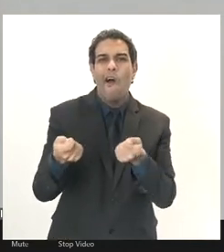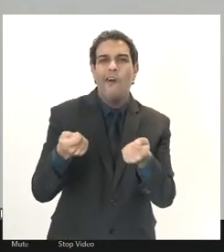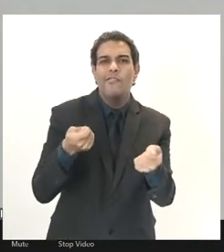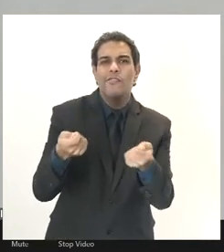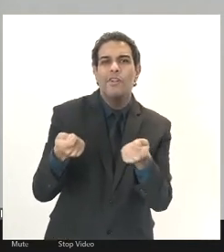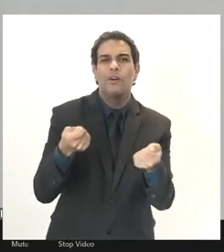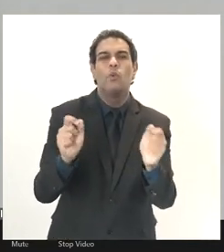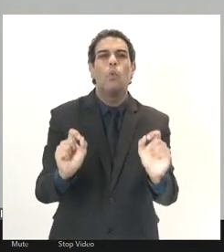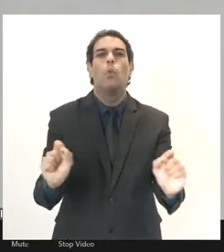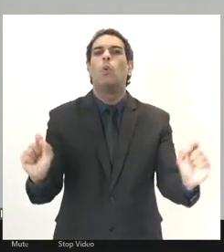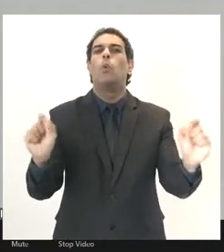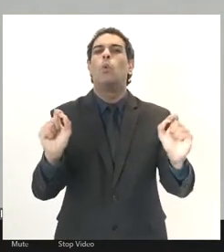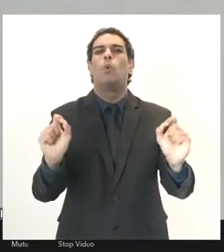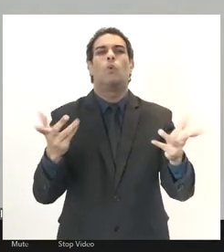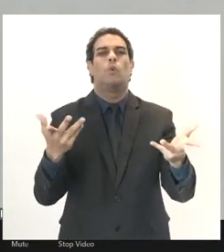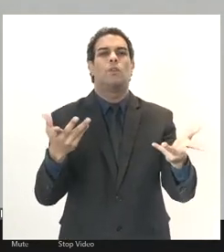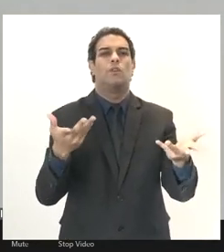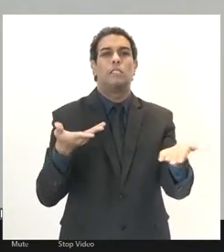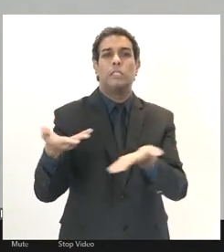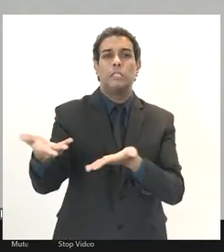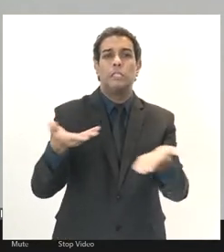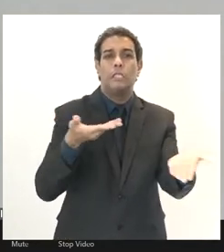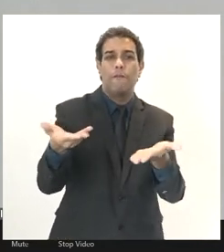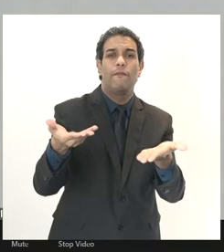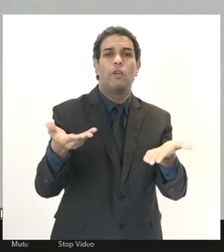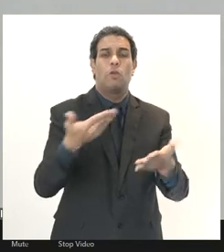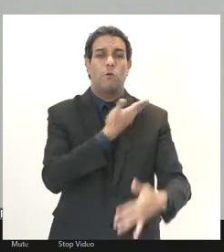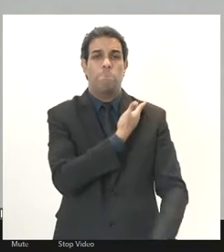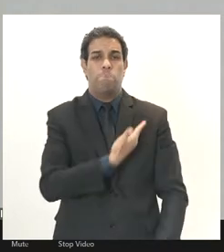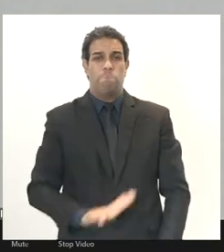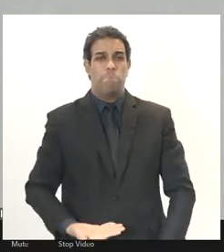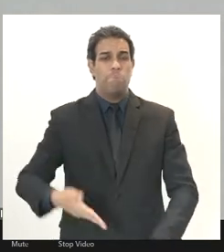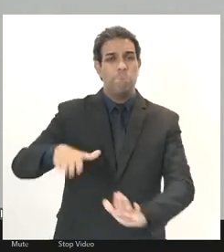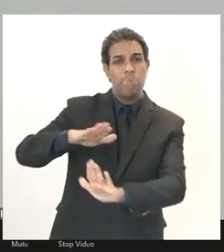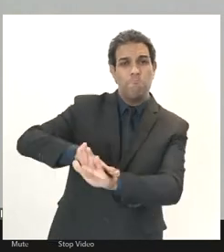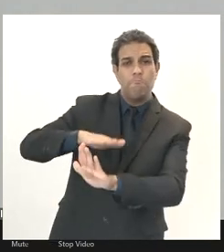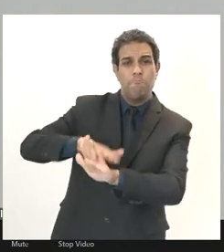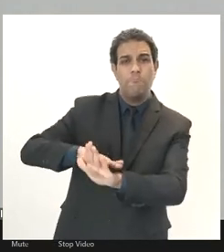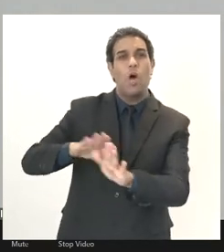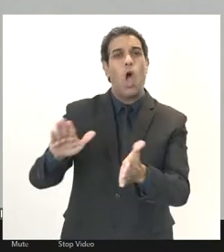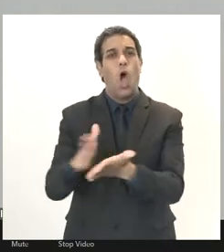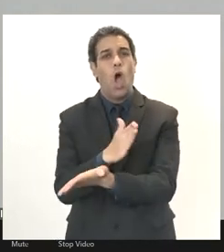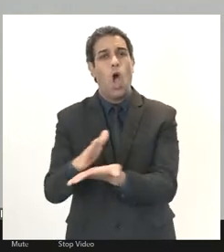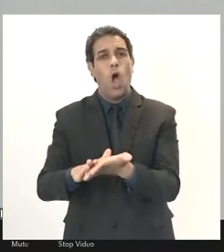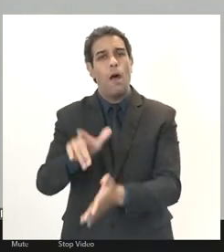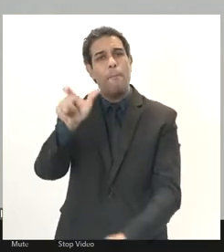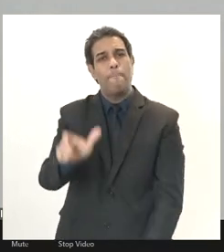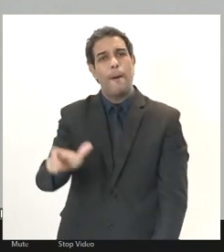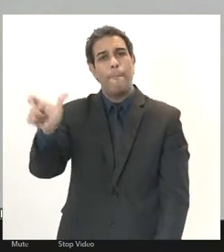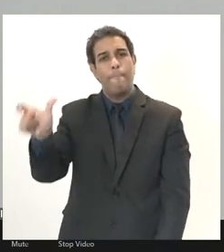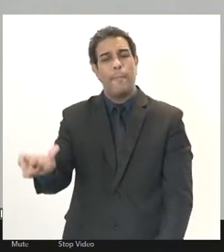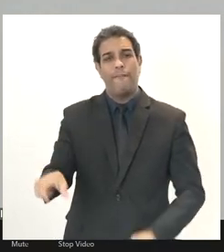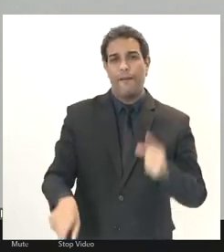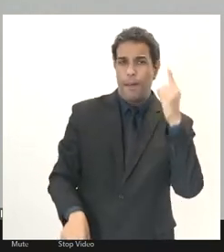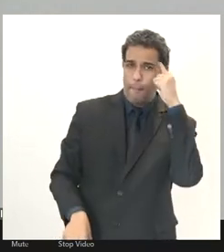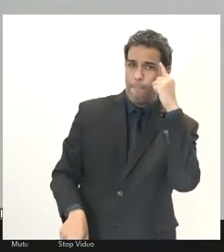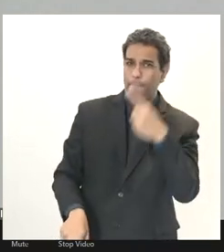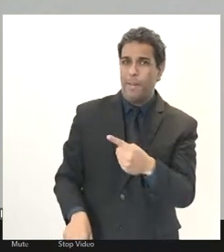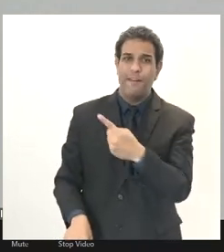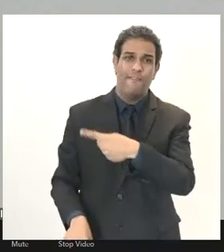serviço público através daqueles que estão no mando e que